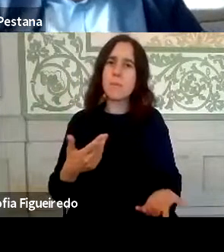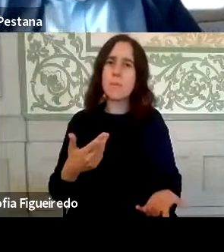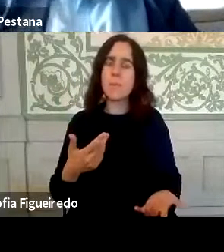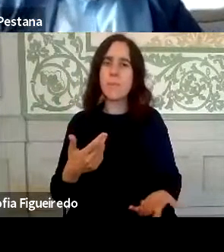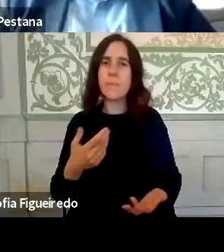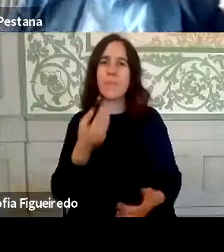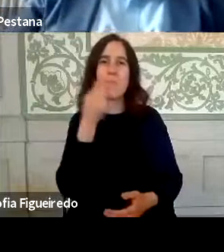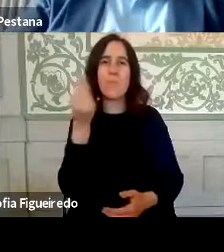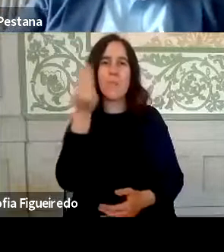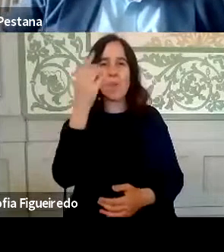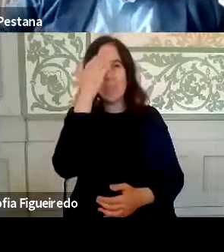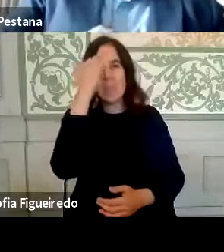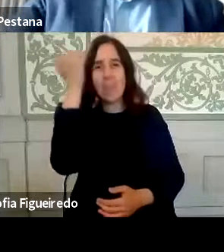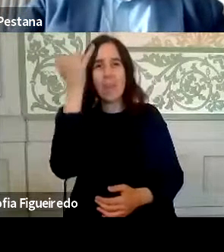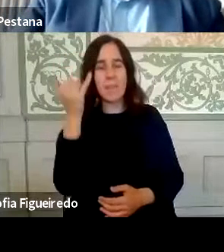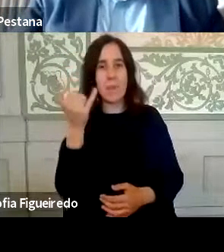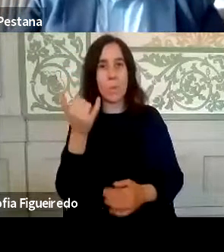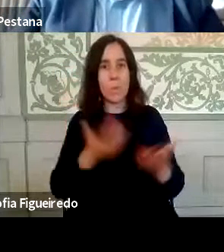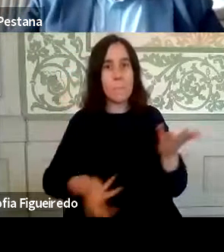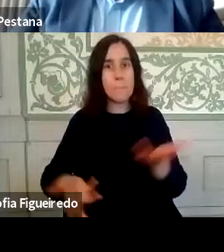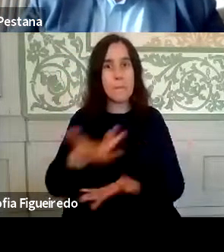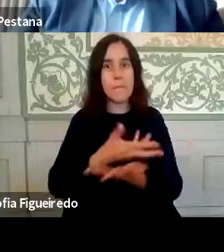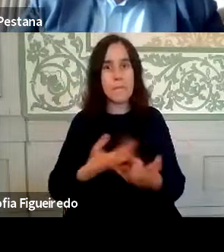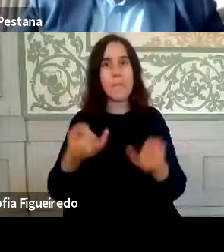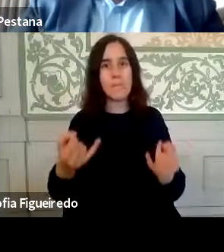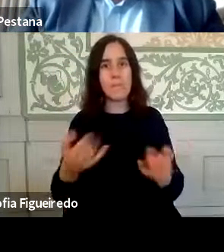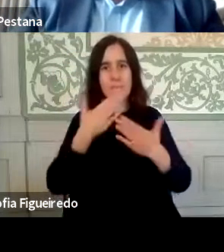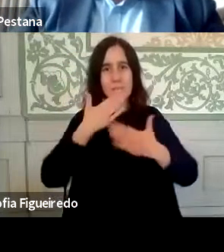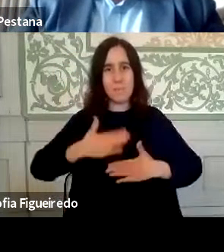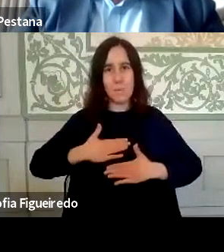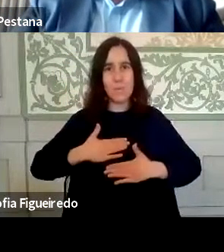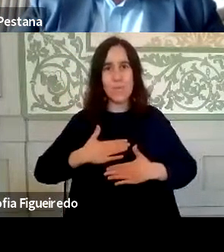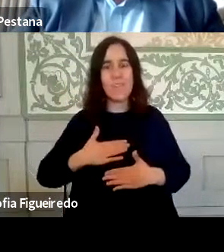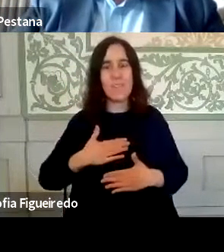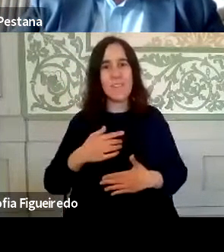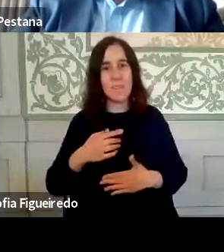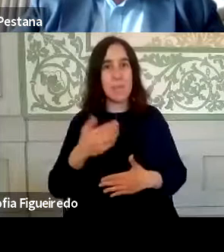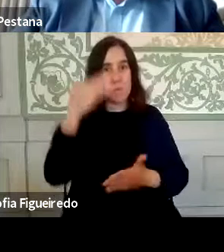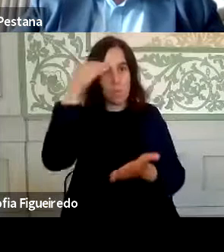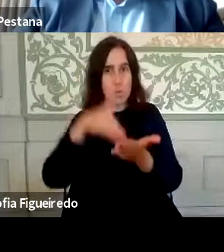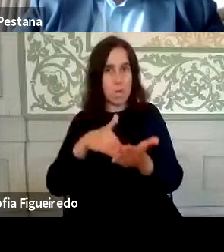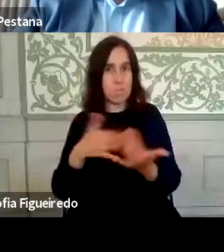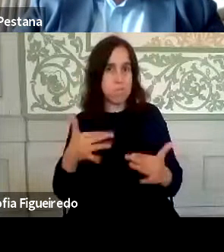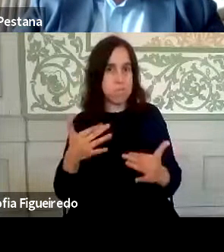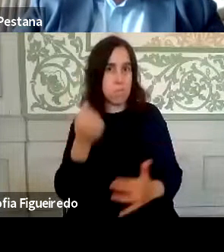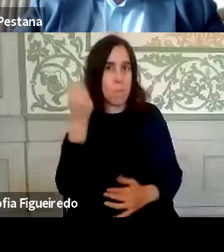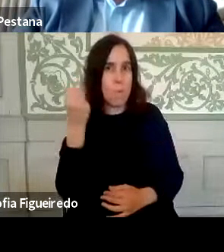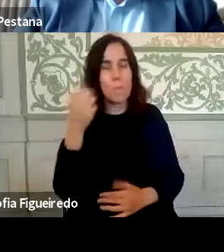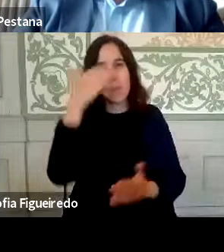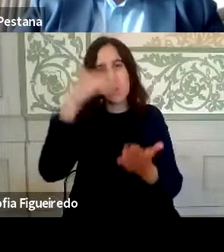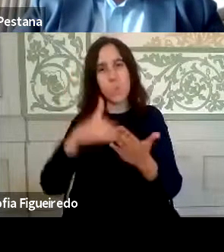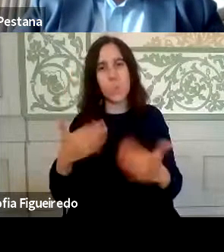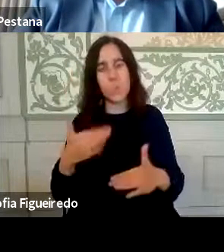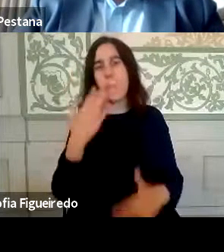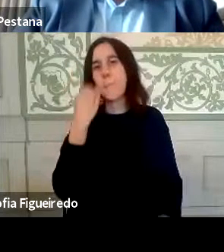famosa ideia do quando partilhamos depois recebemos tem dado grandes resultados e isso tem dado grandes resultados,